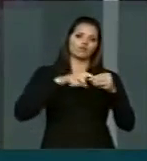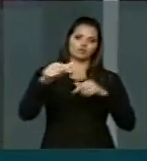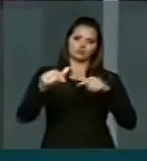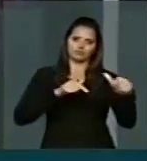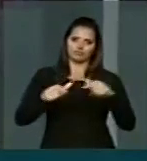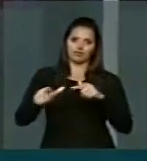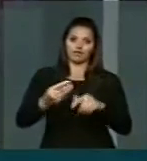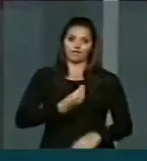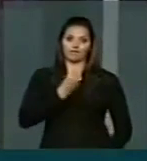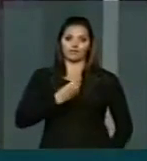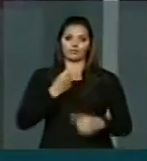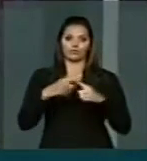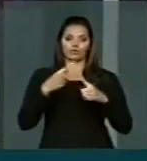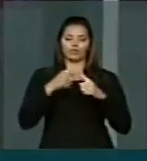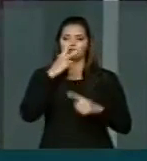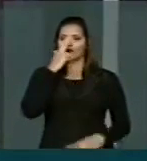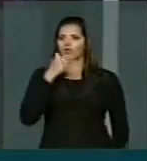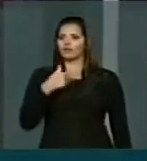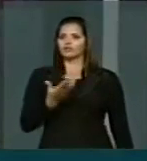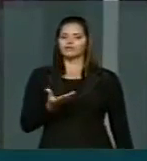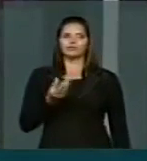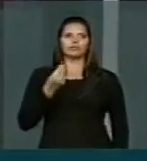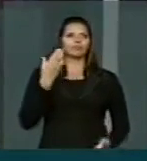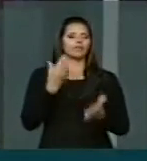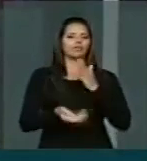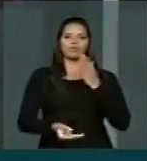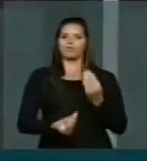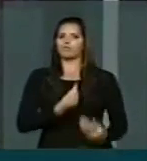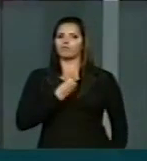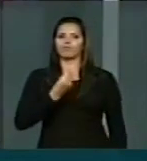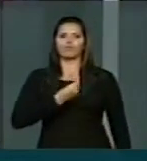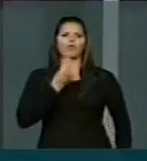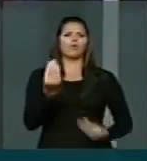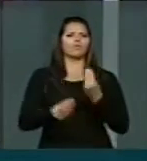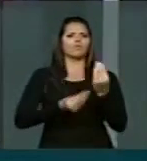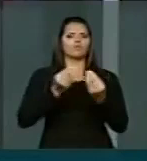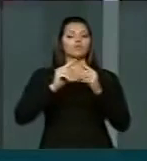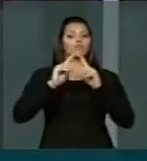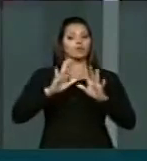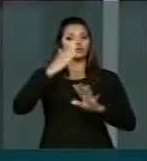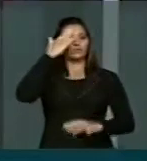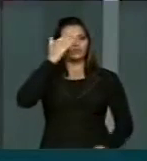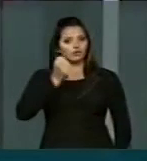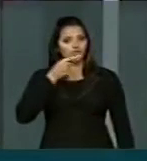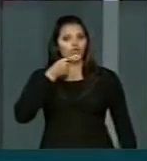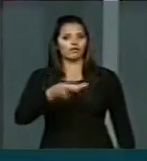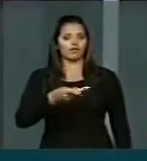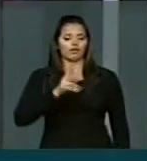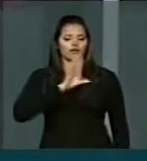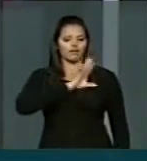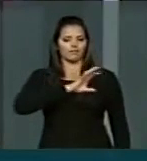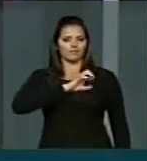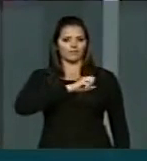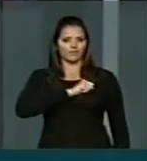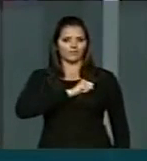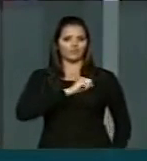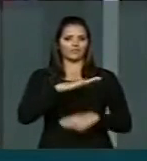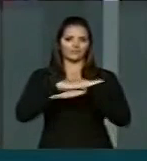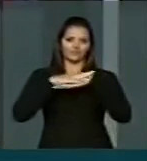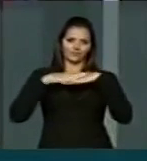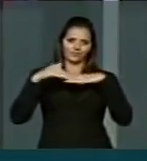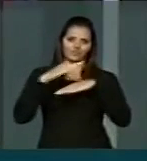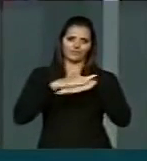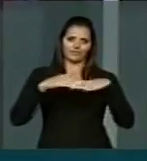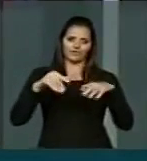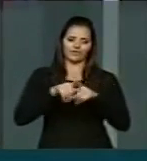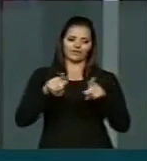porque ficamos sem teto, sem chão. Mas só sei de uma coisa, que o amor e o carinho e as palavras